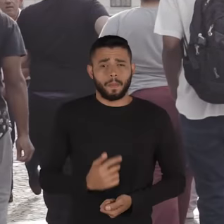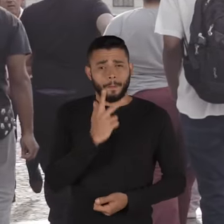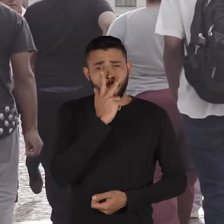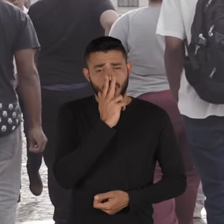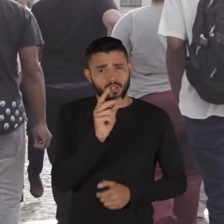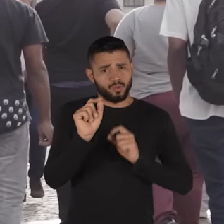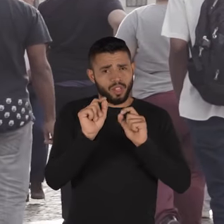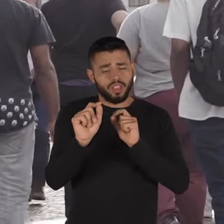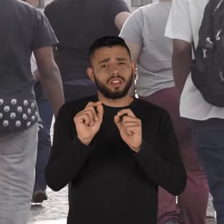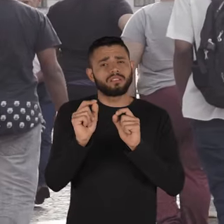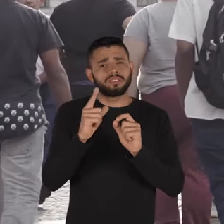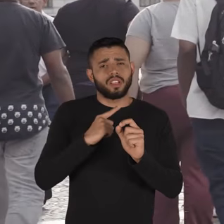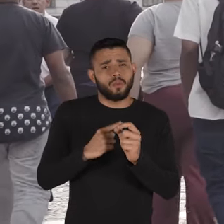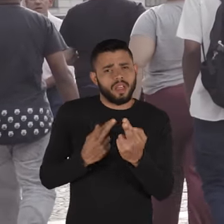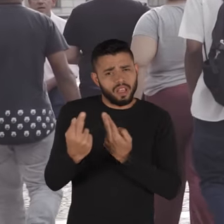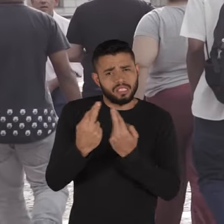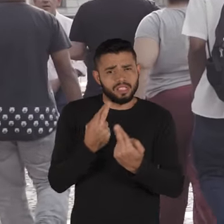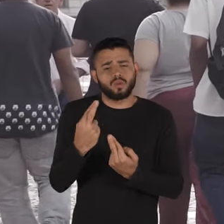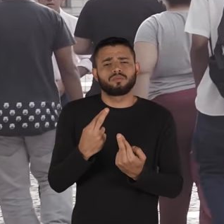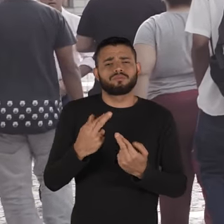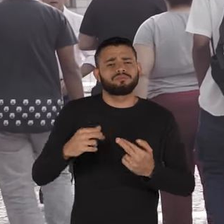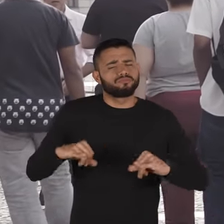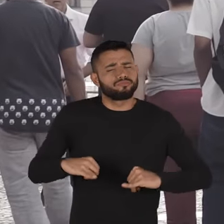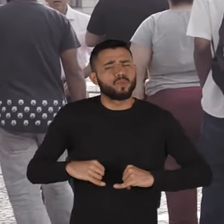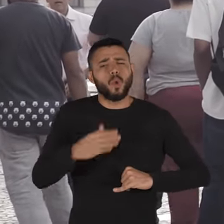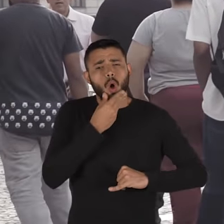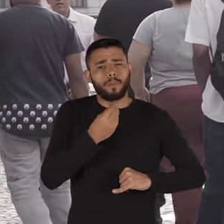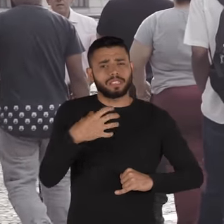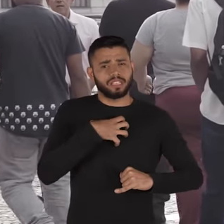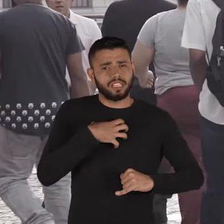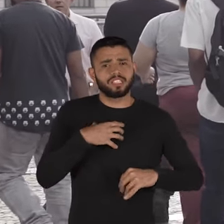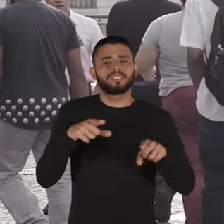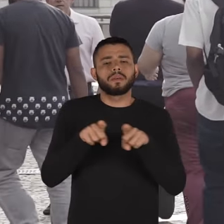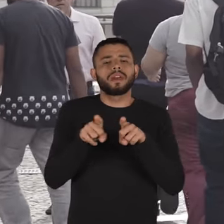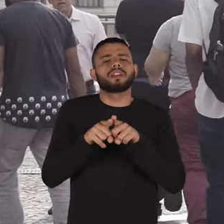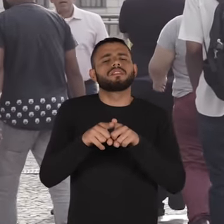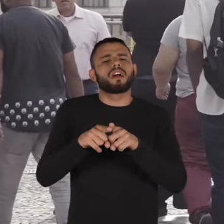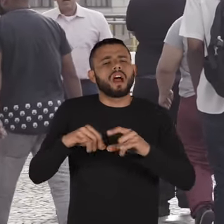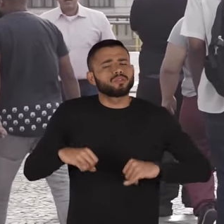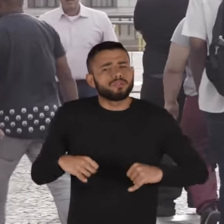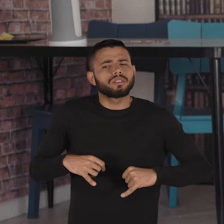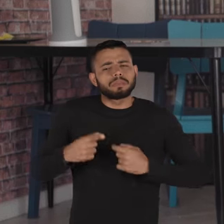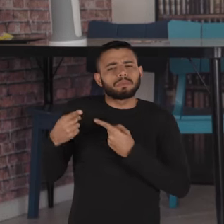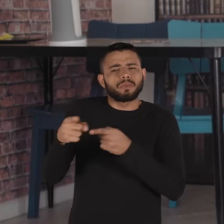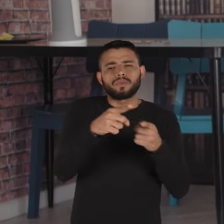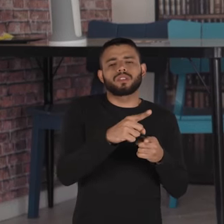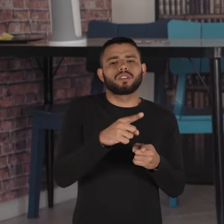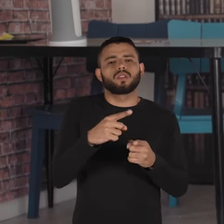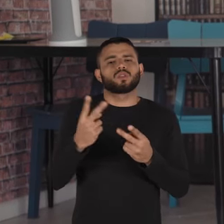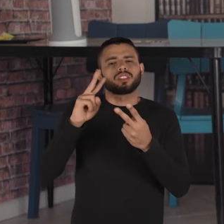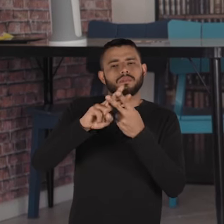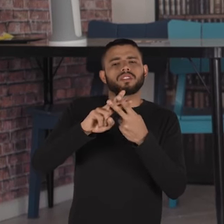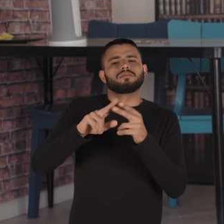eu acho que existe uma relação muito forte entre a dor que um homem sente e a dor que ele provoca os crimes de